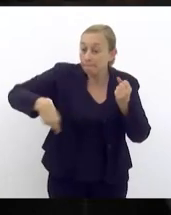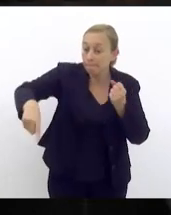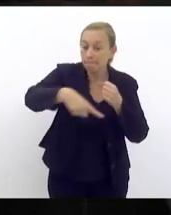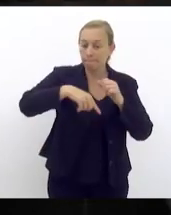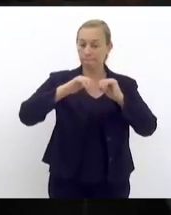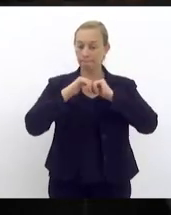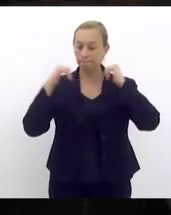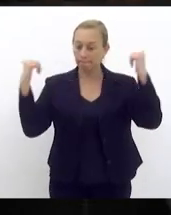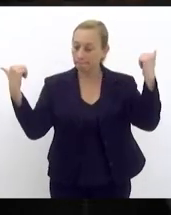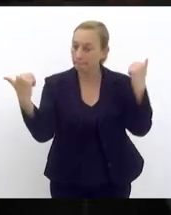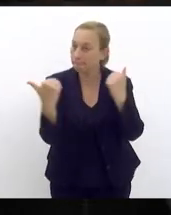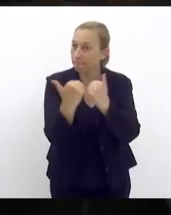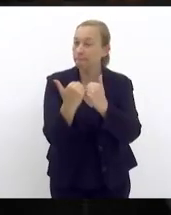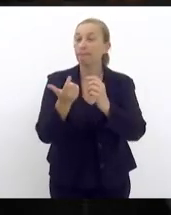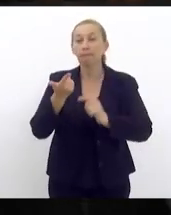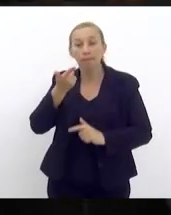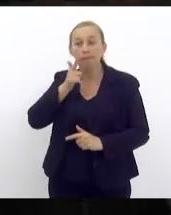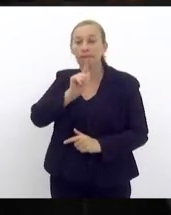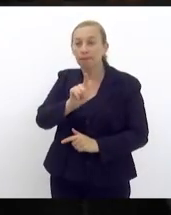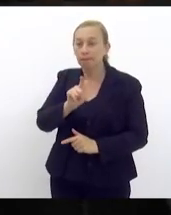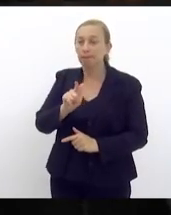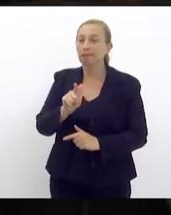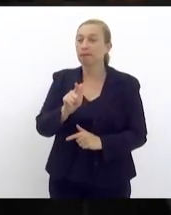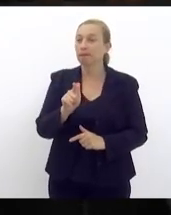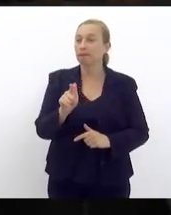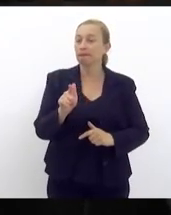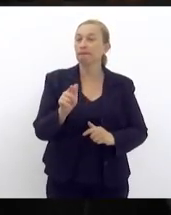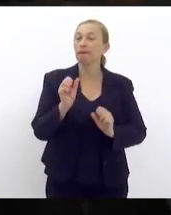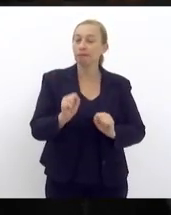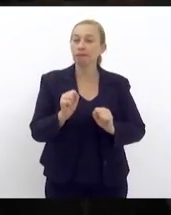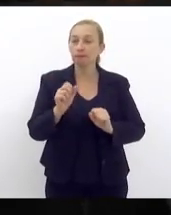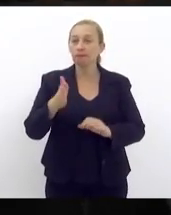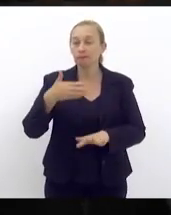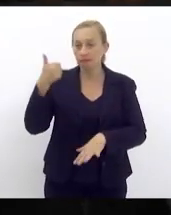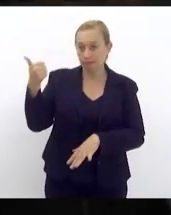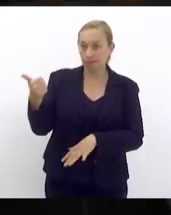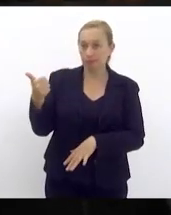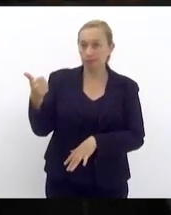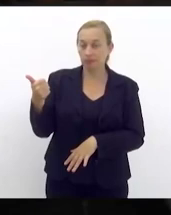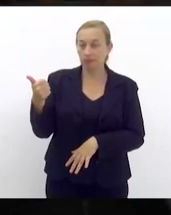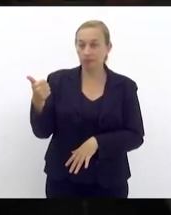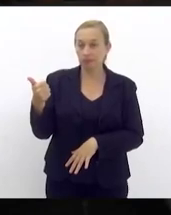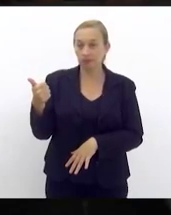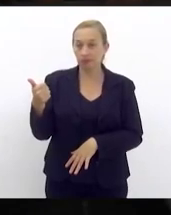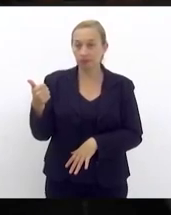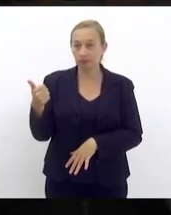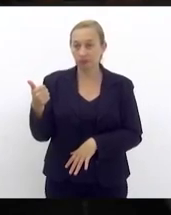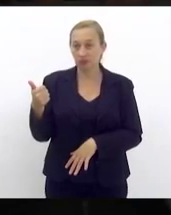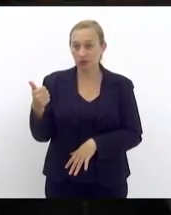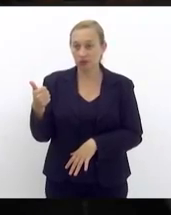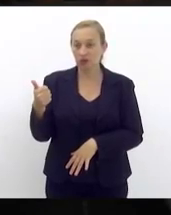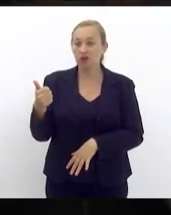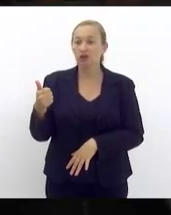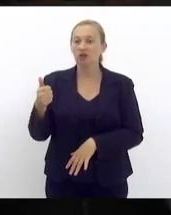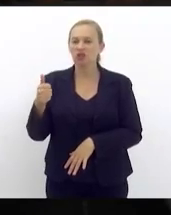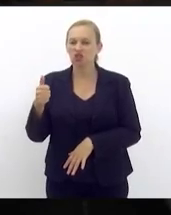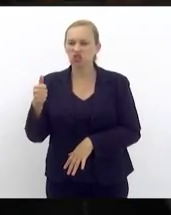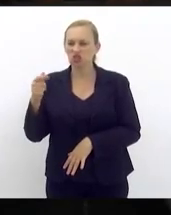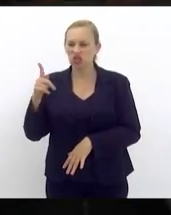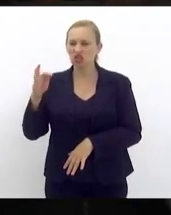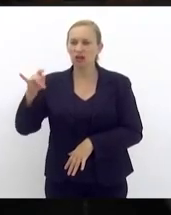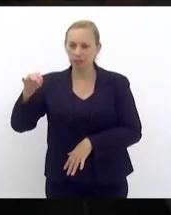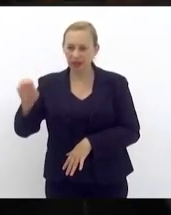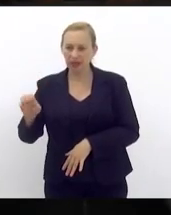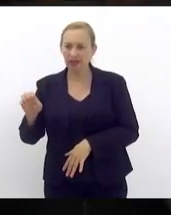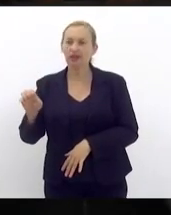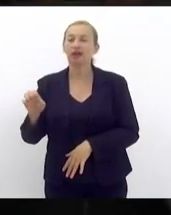do estádio para ver se a gente consegue pedir o GEP para poder melhorar que por sinal o GEP se faz presente no Maracanã e faz um trabalho